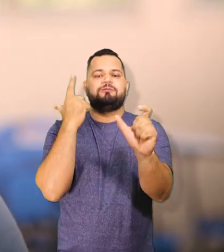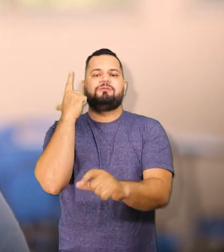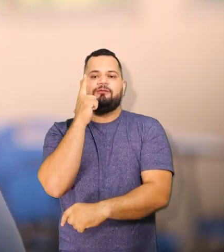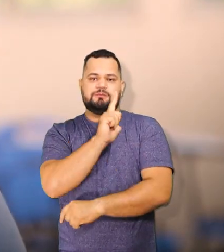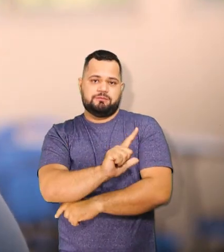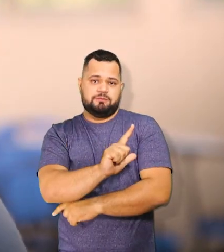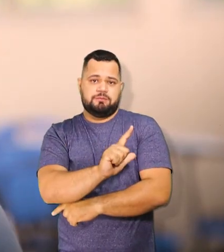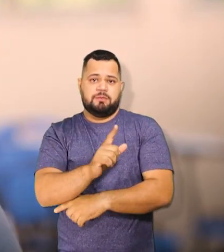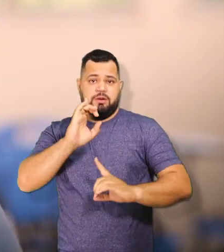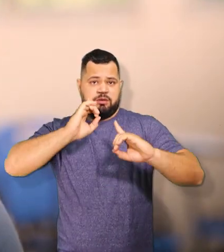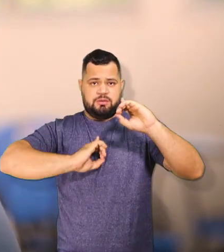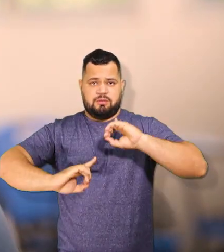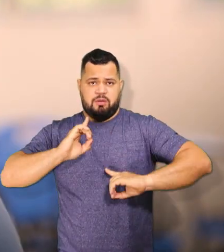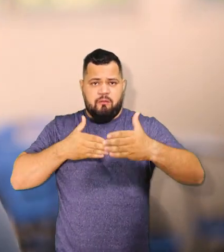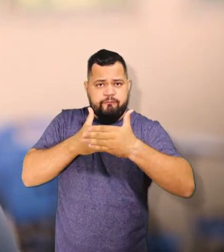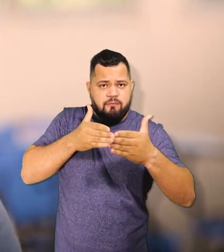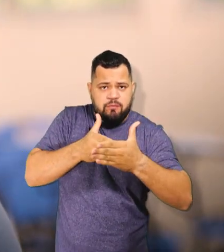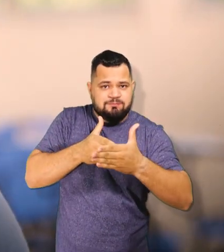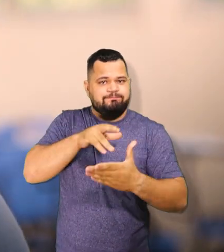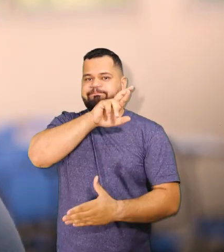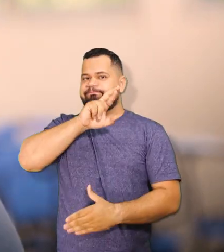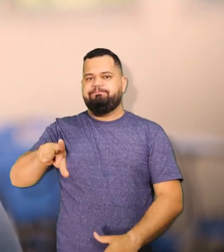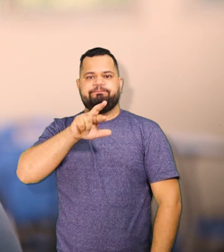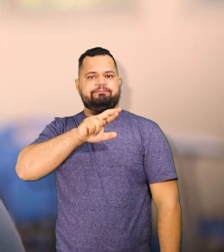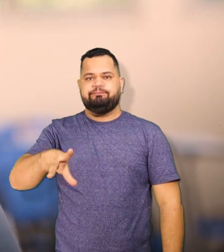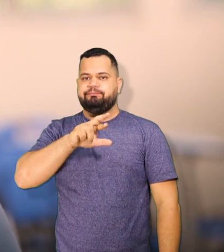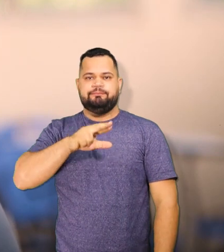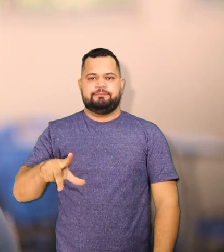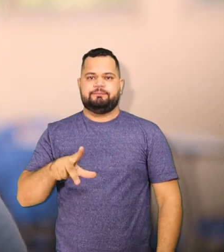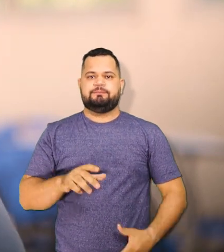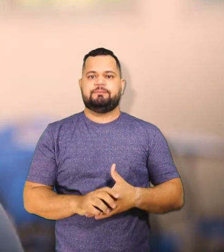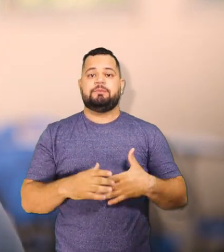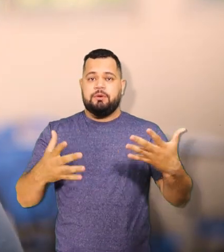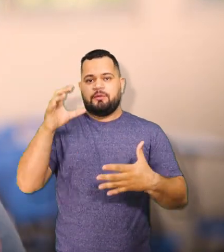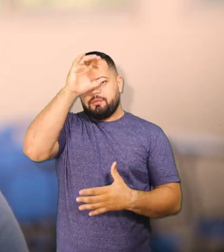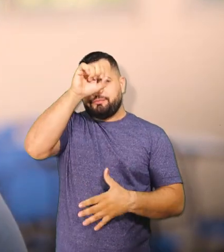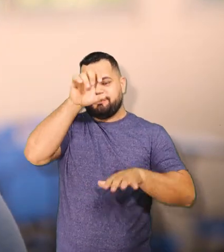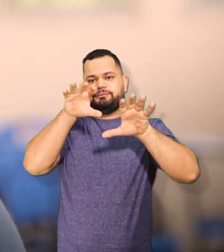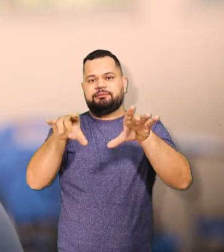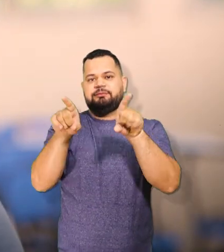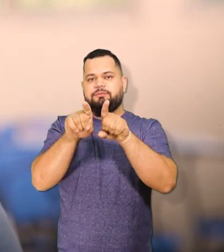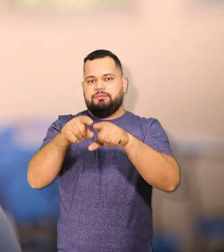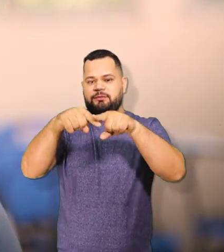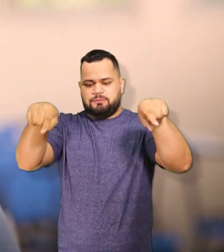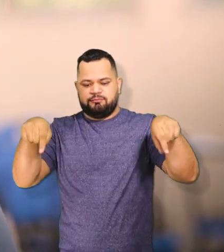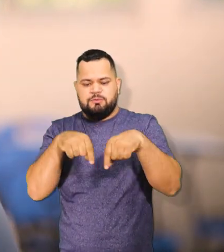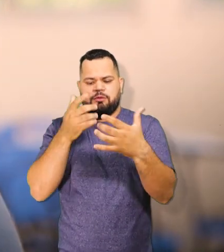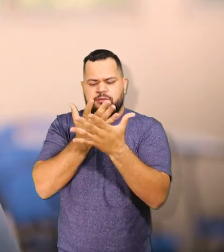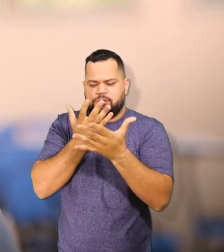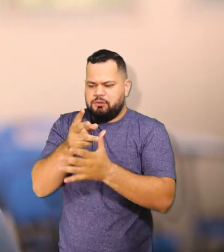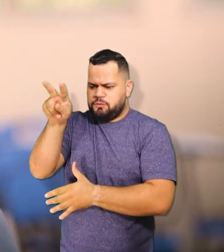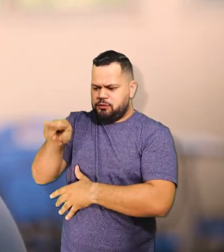nenhuma deficiência é um empecilho para que a pessoa possa aprender Libras. E é isso que eu tenho aprendido dentro da sala de aula,